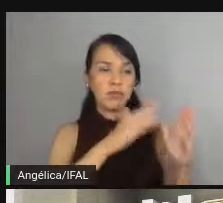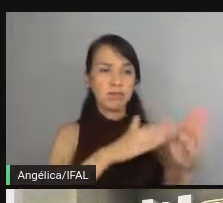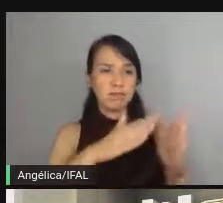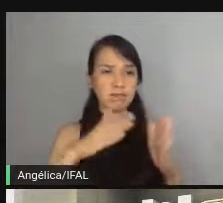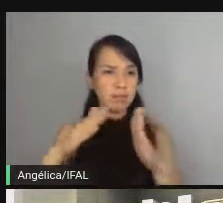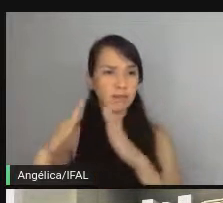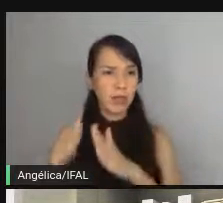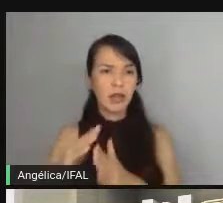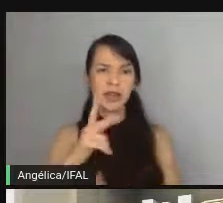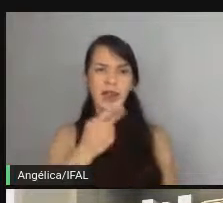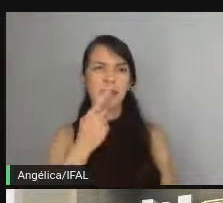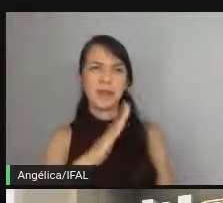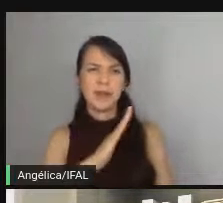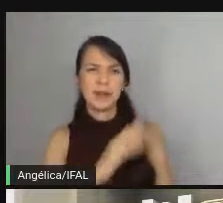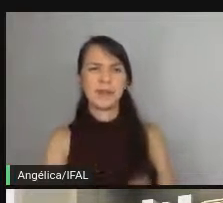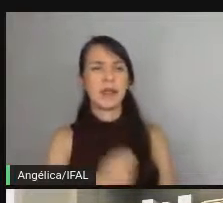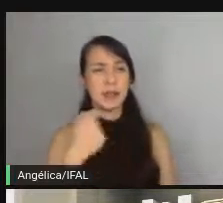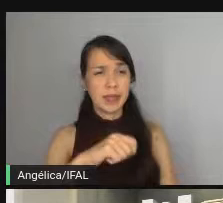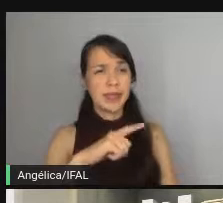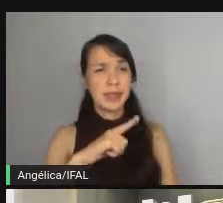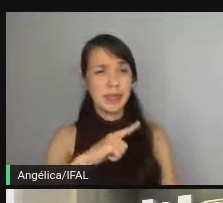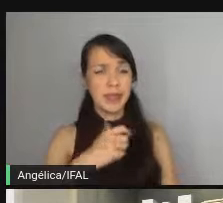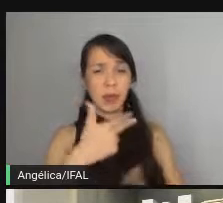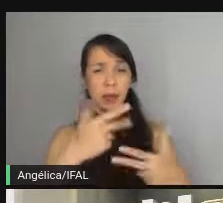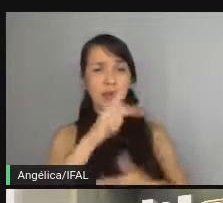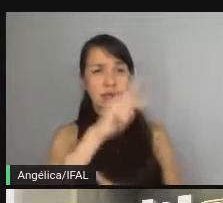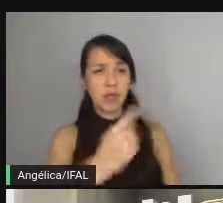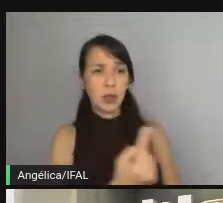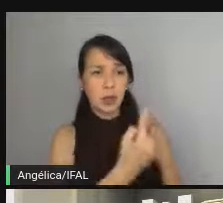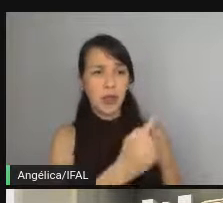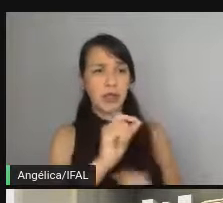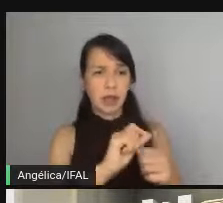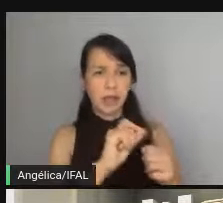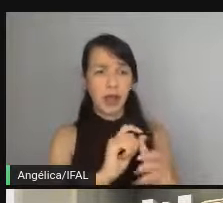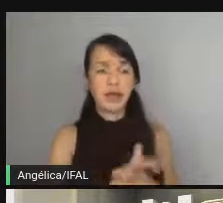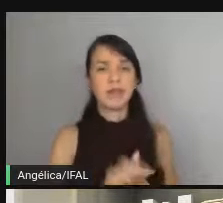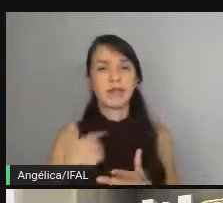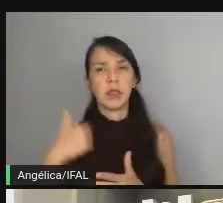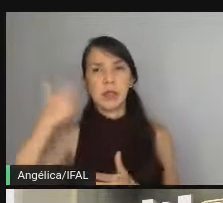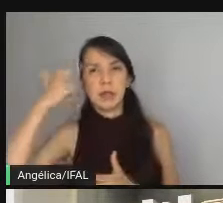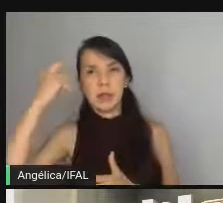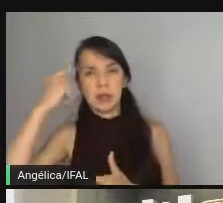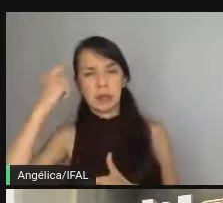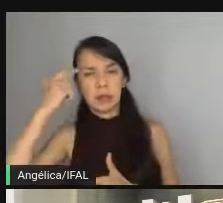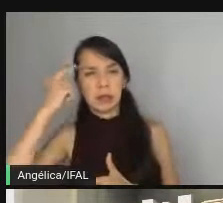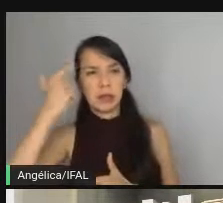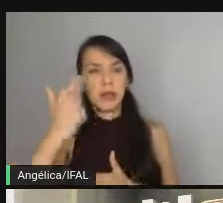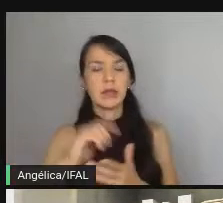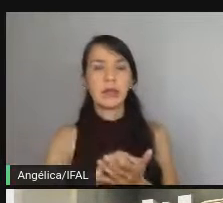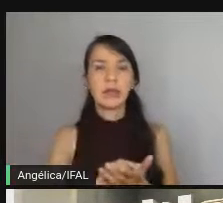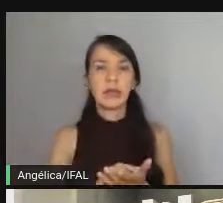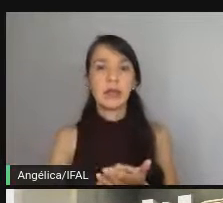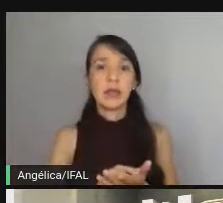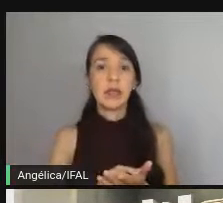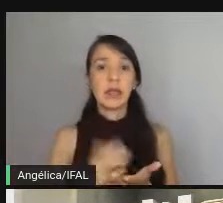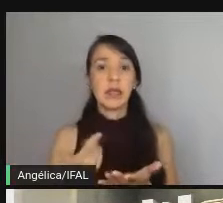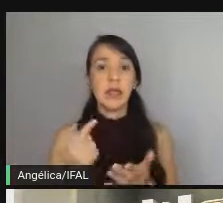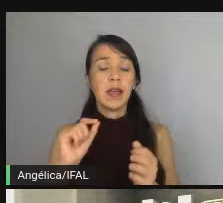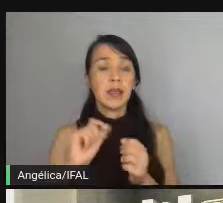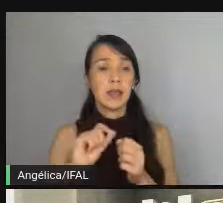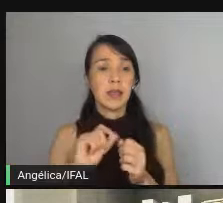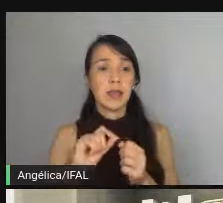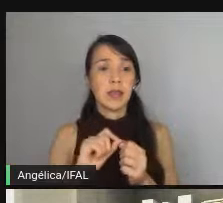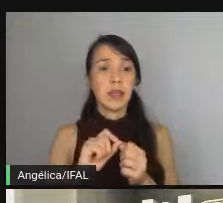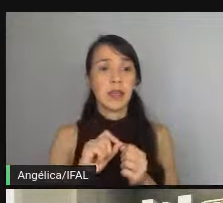possíveis. E ele falou, pô, tem que ter uma maneira de automatizar isso. Então, ele começou a pensar nessa metodologia e ele aplicou